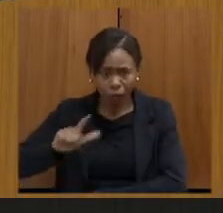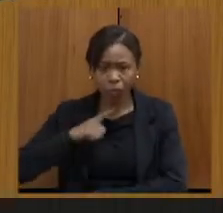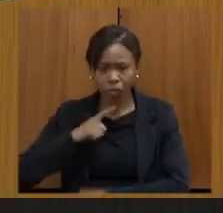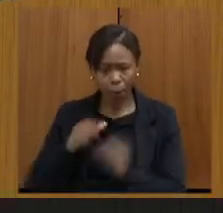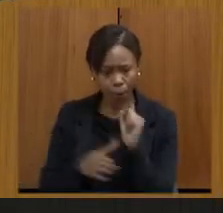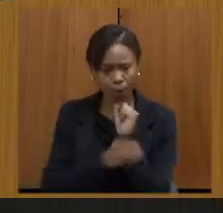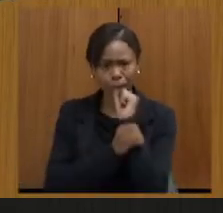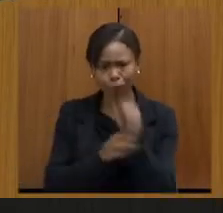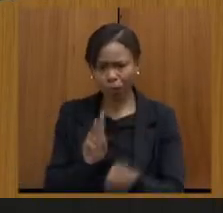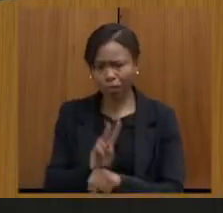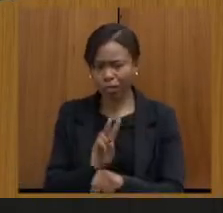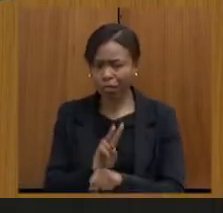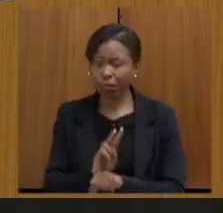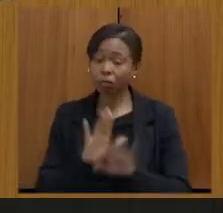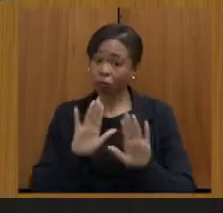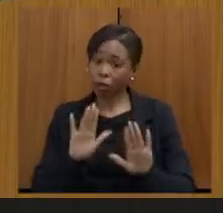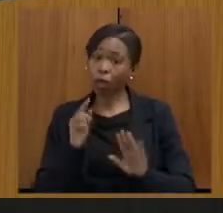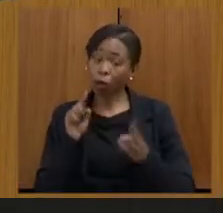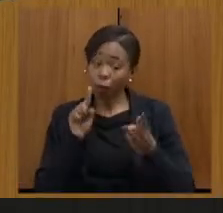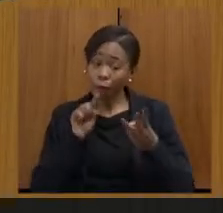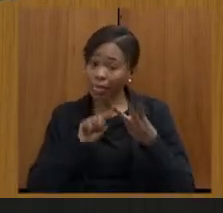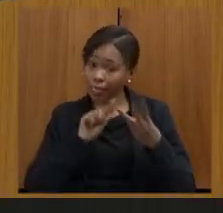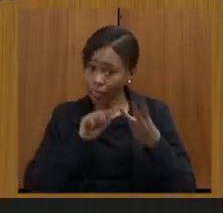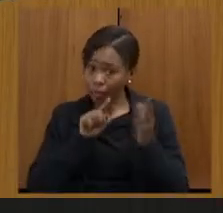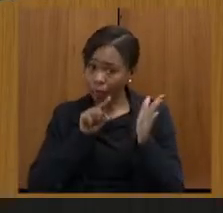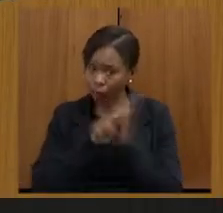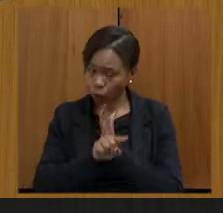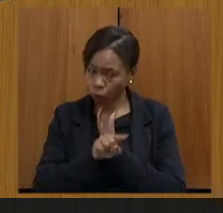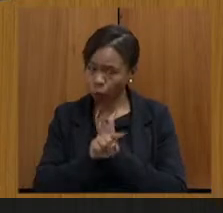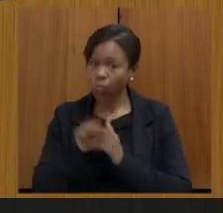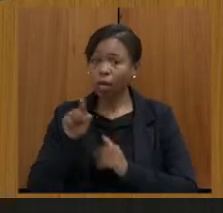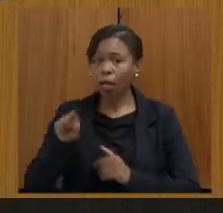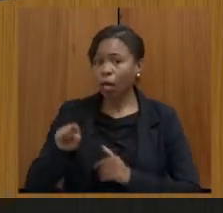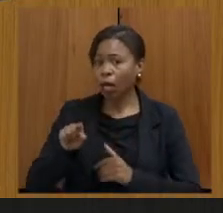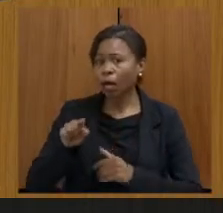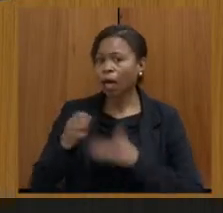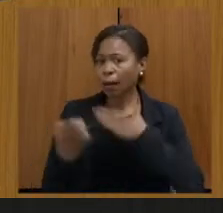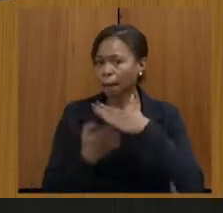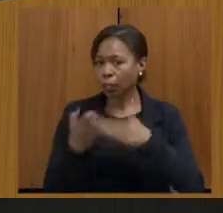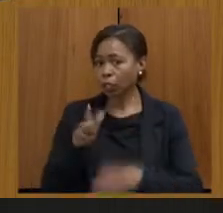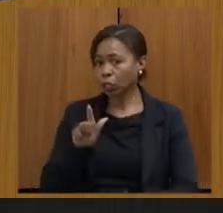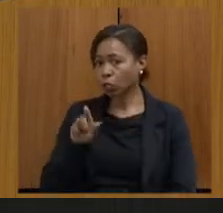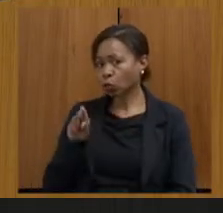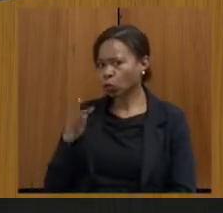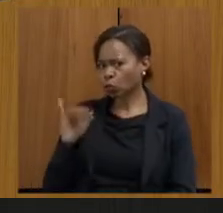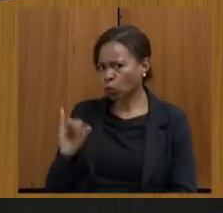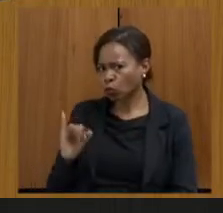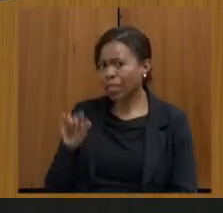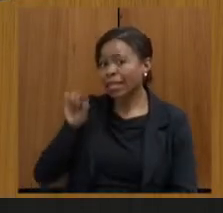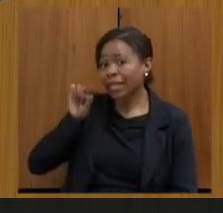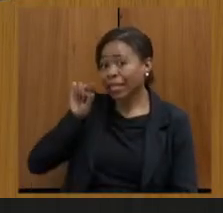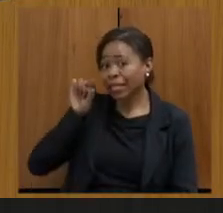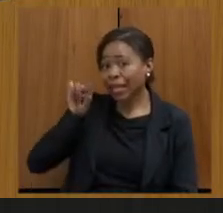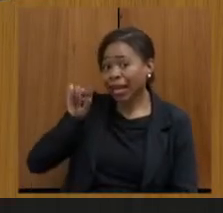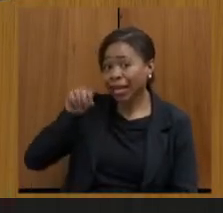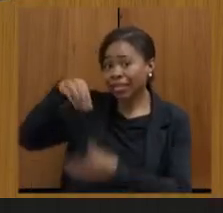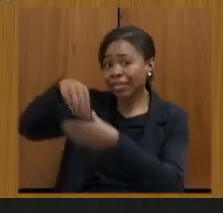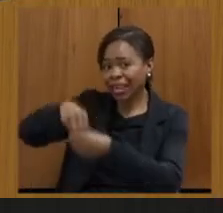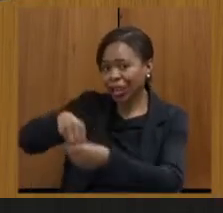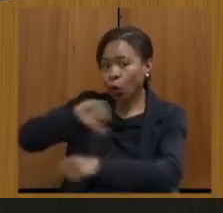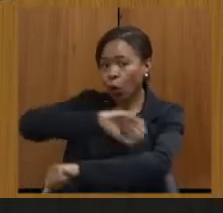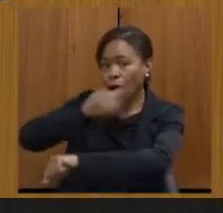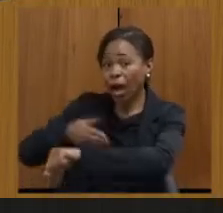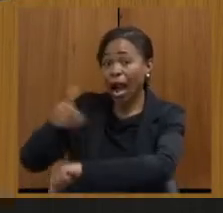Então, a minha terceira pergunta é muito objetiva. A mineradora GUT está lá agora minerando enquanto nós estamos aqui.